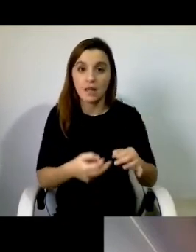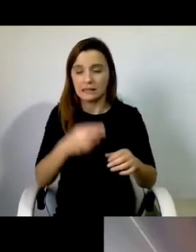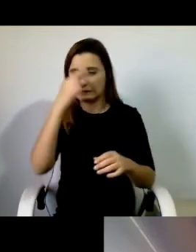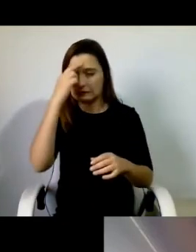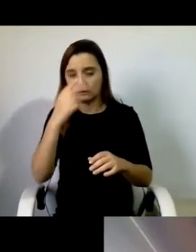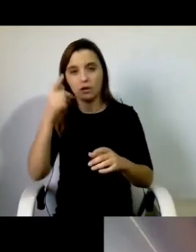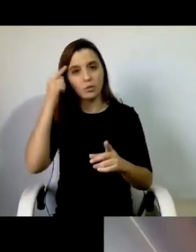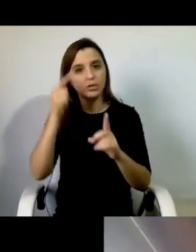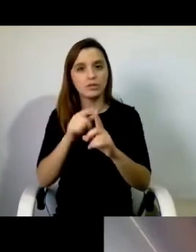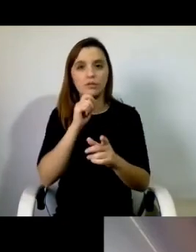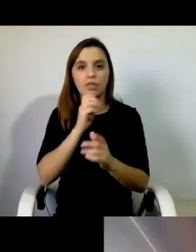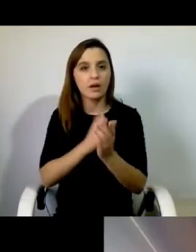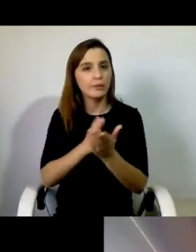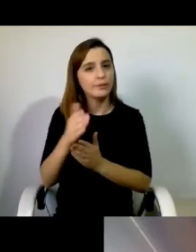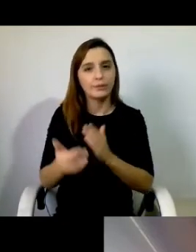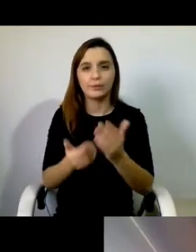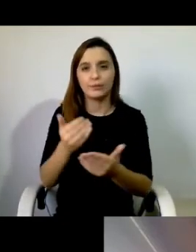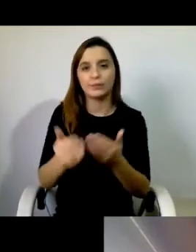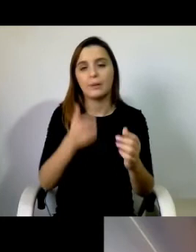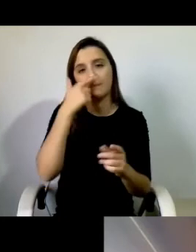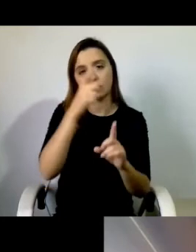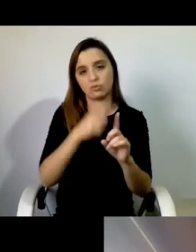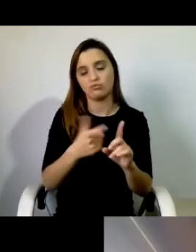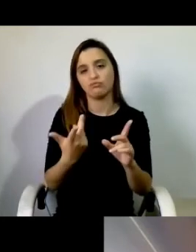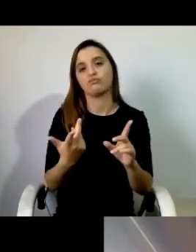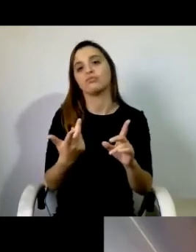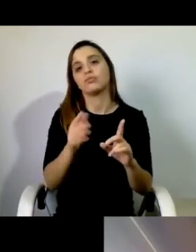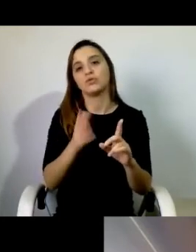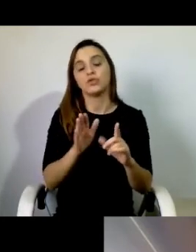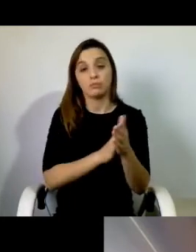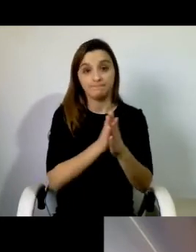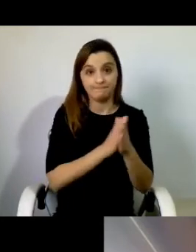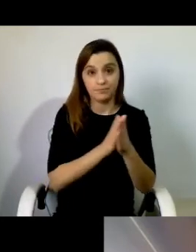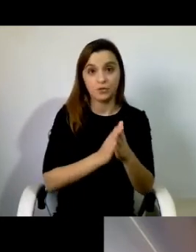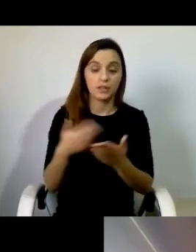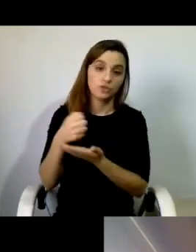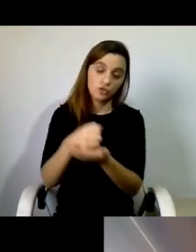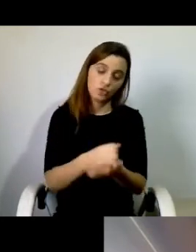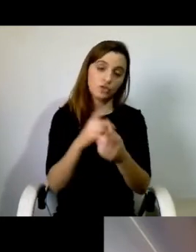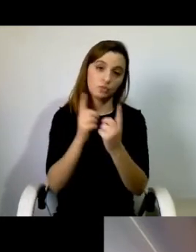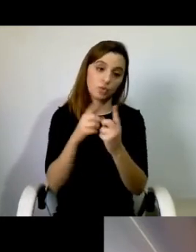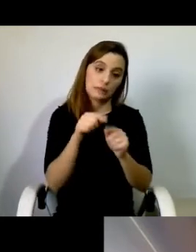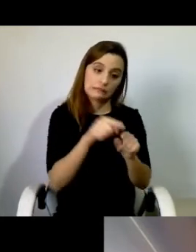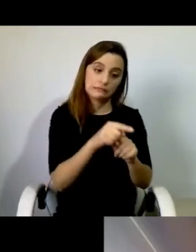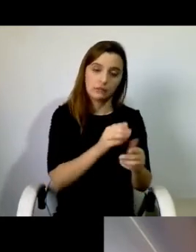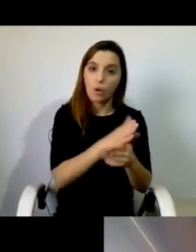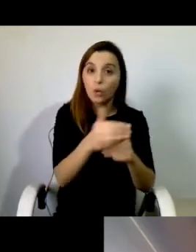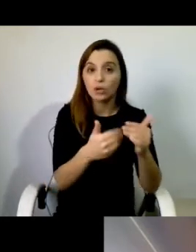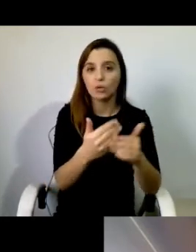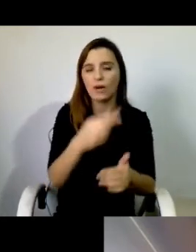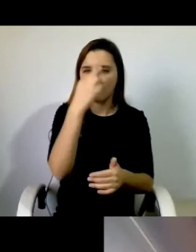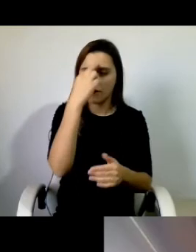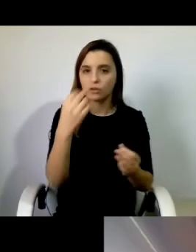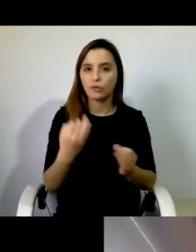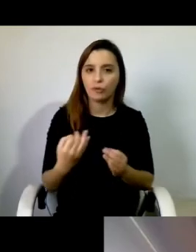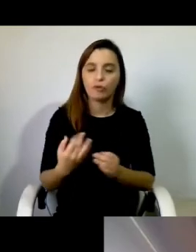os beneficiários que já tinham no serviço de assistência pessoal. Portanto, e só estávamos a manter aqueles que já